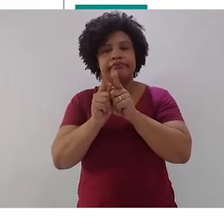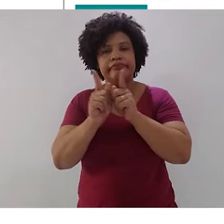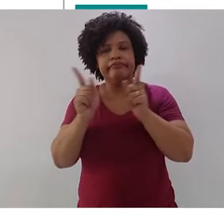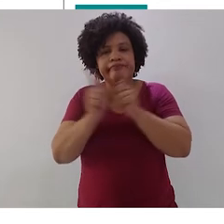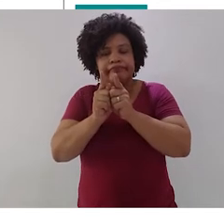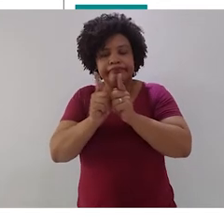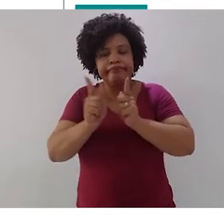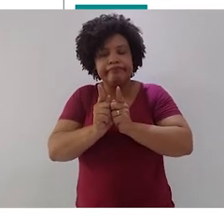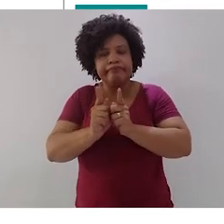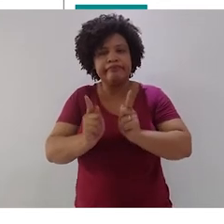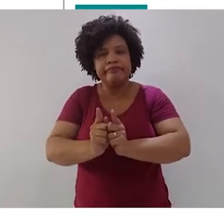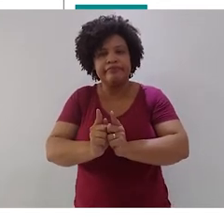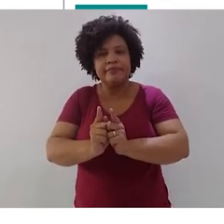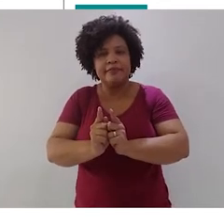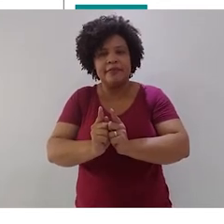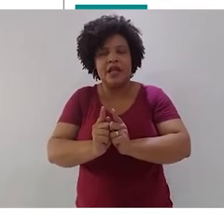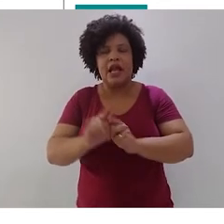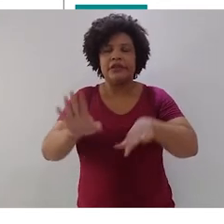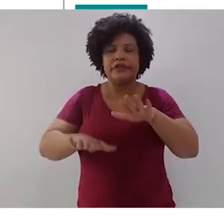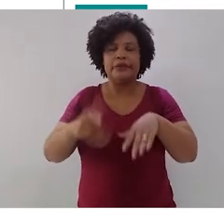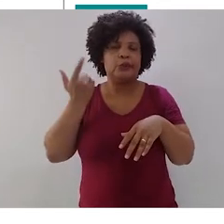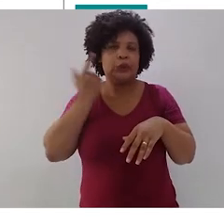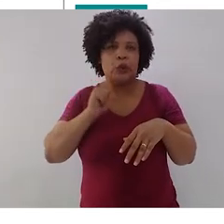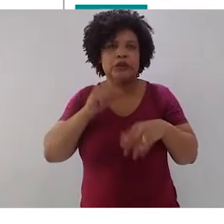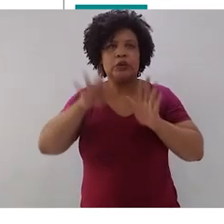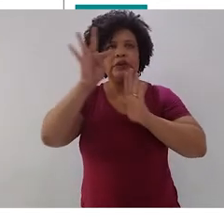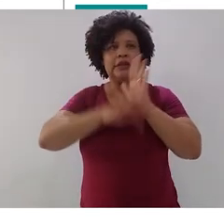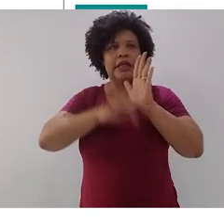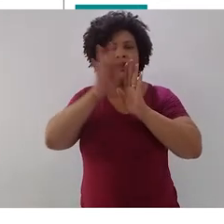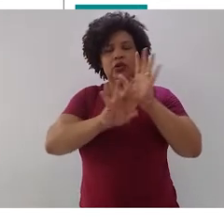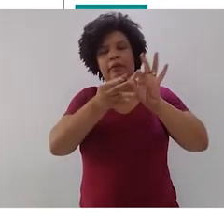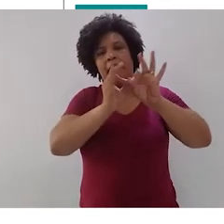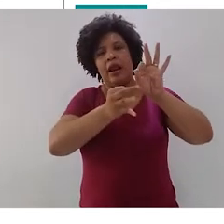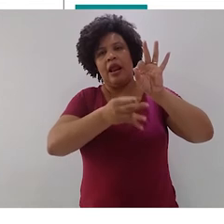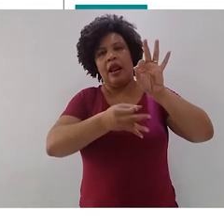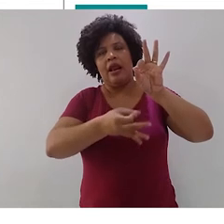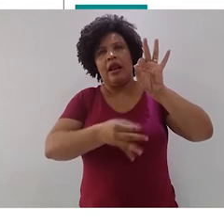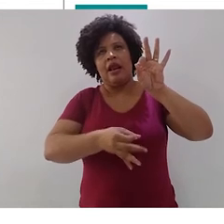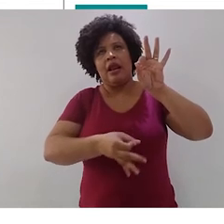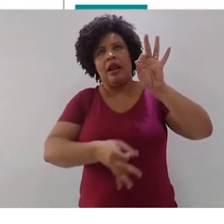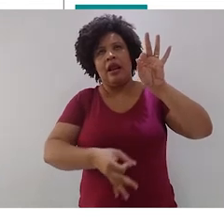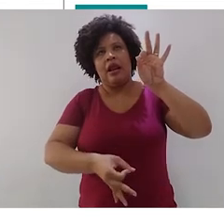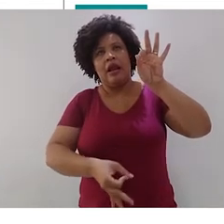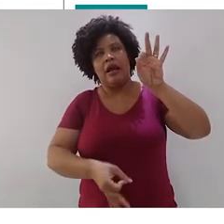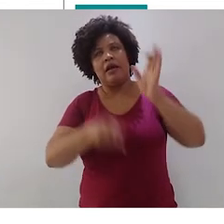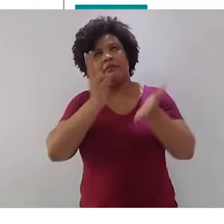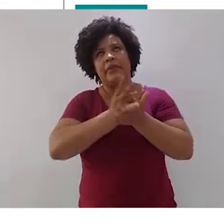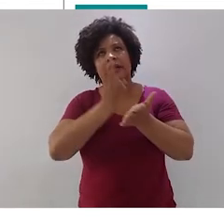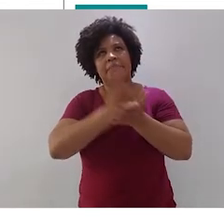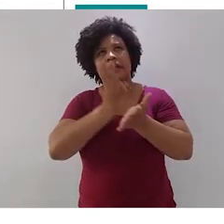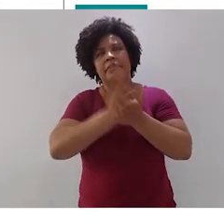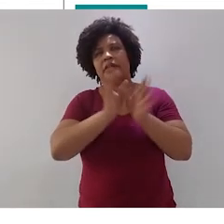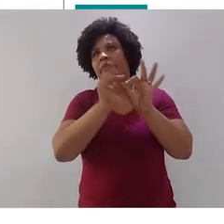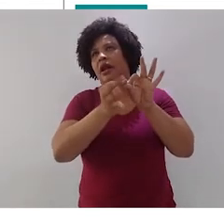condensados. Às vezes se construiu um período muito comprido para falar algo que poderia ser mais objetivo. Por